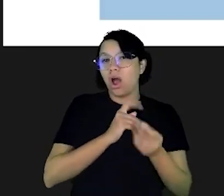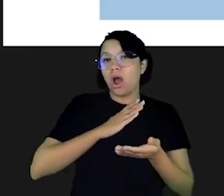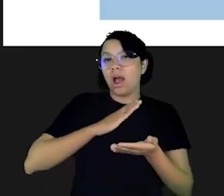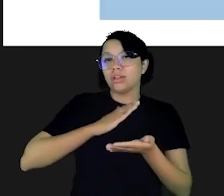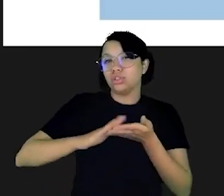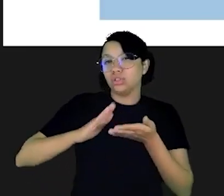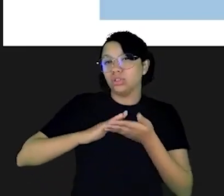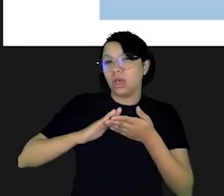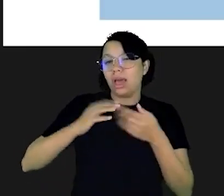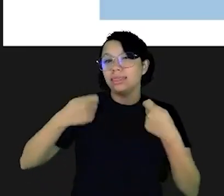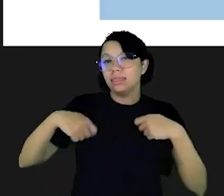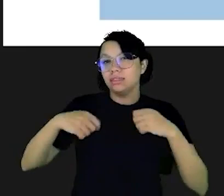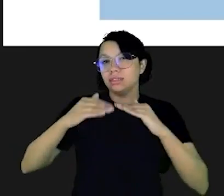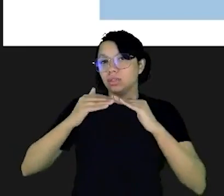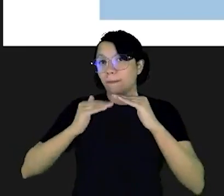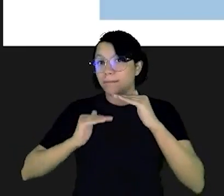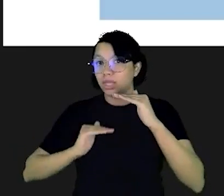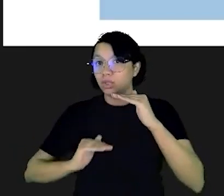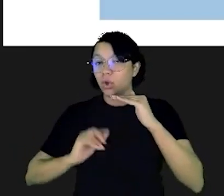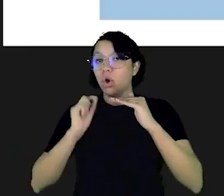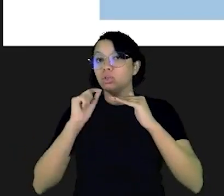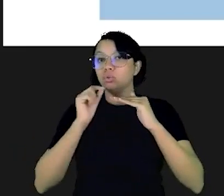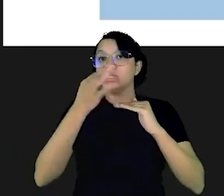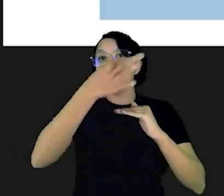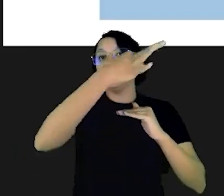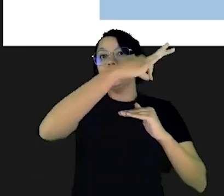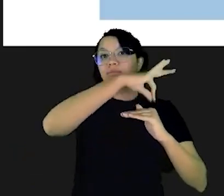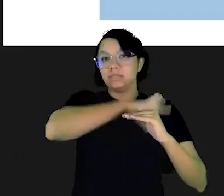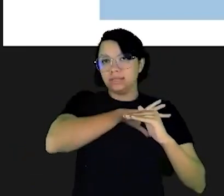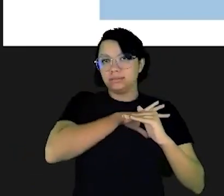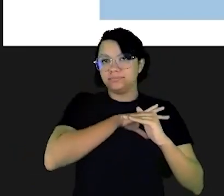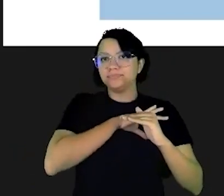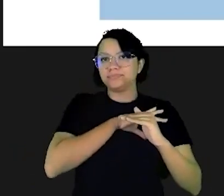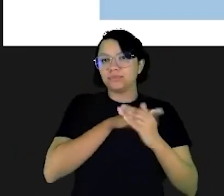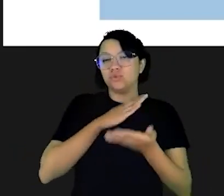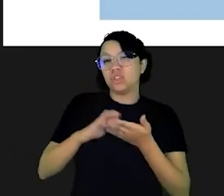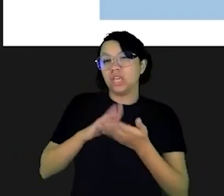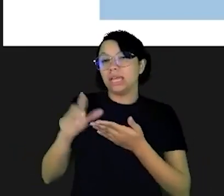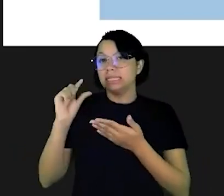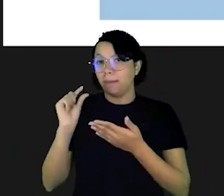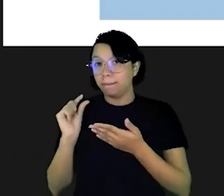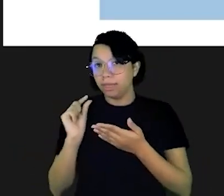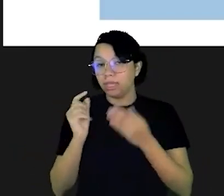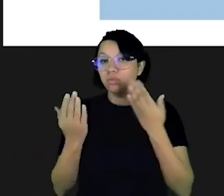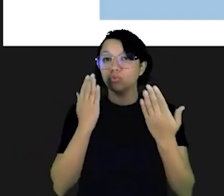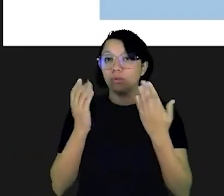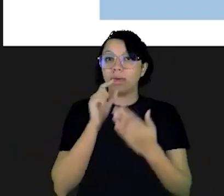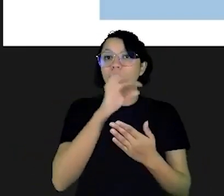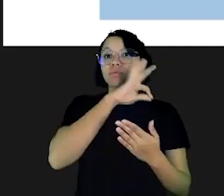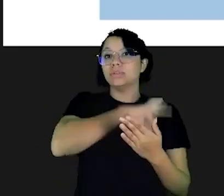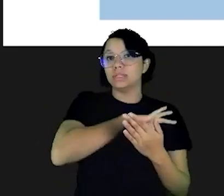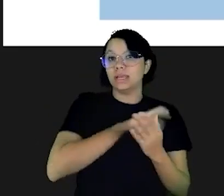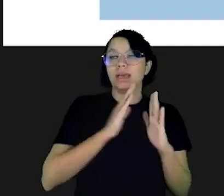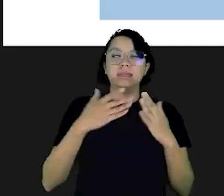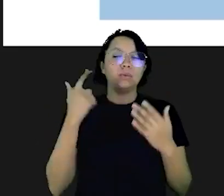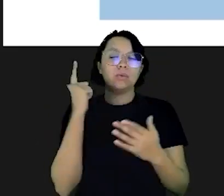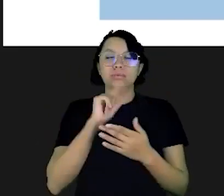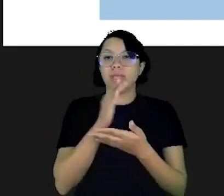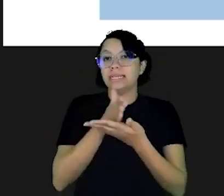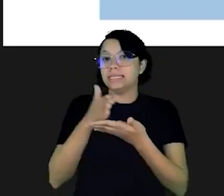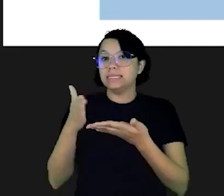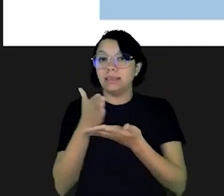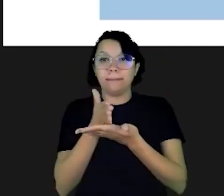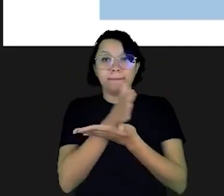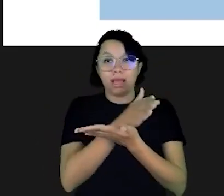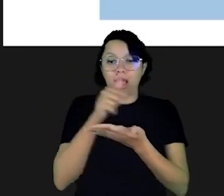em que as despesas são menores do que as suas receitas. Em que você gasta menos do que você ganha. Com isso,